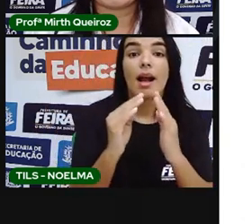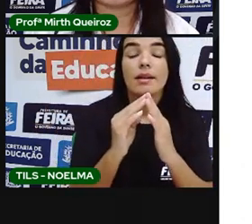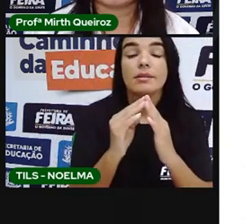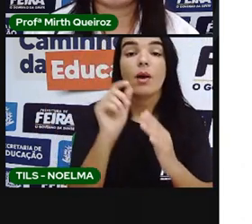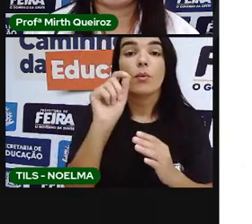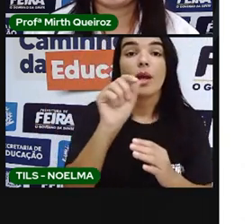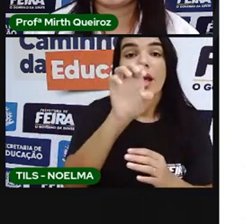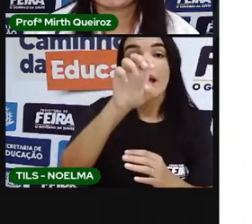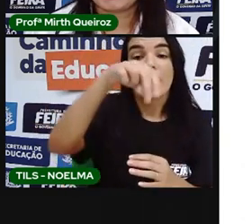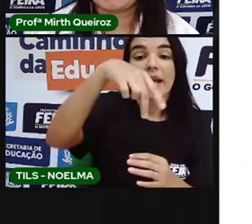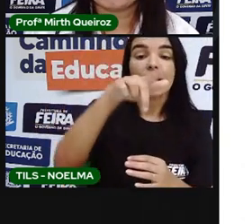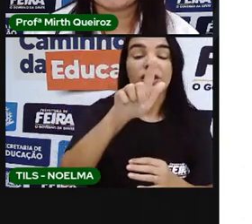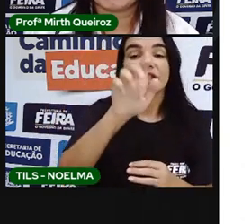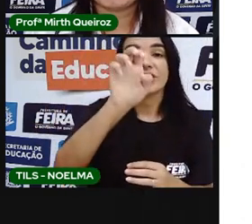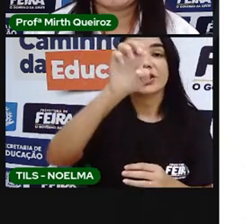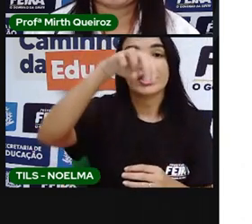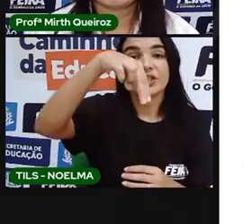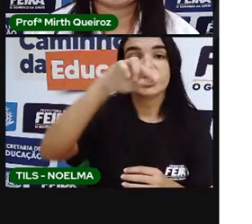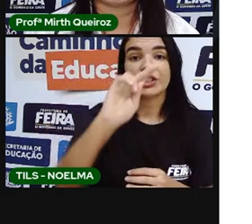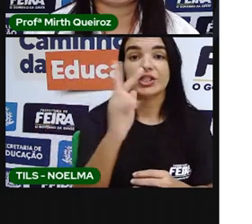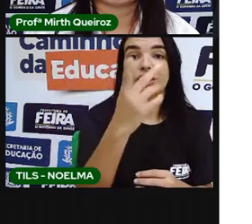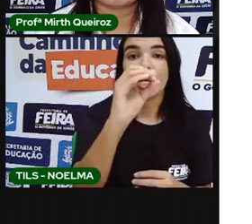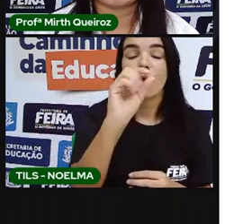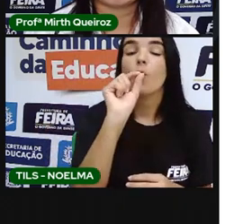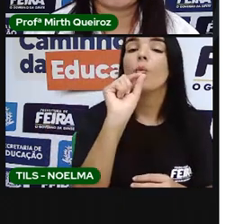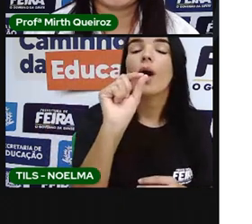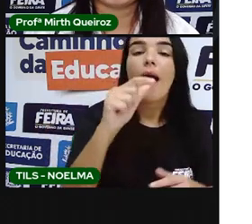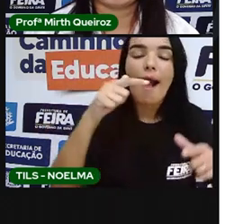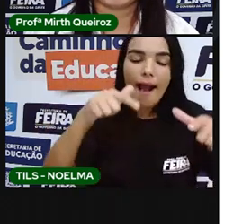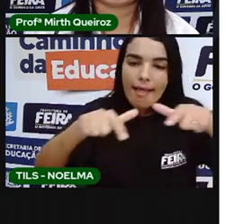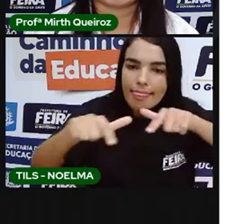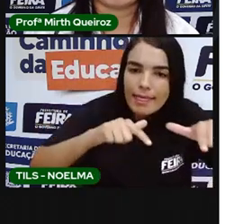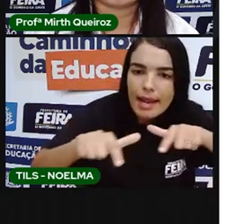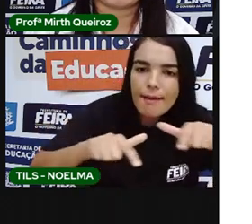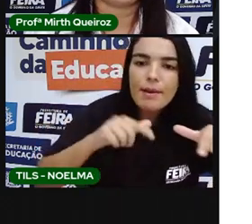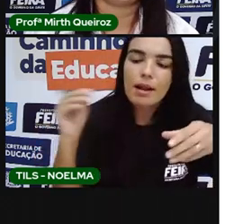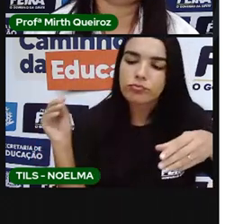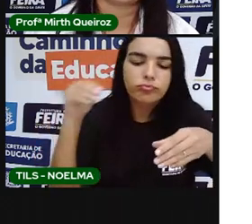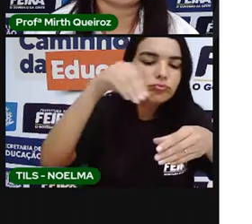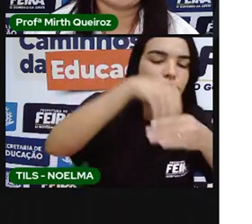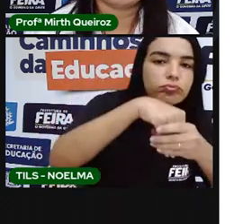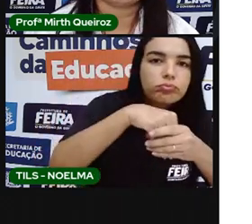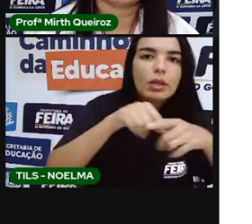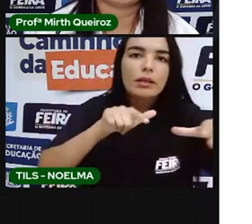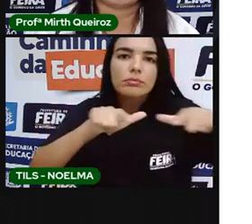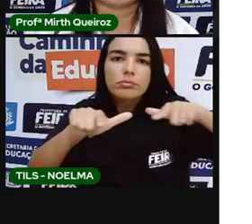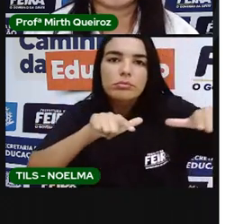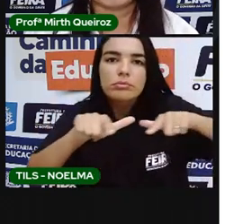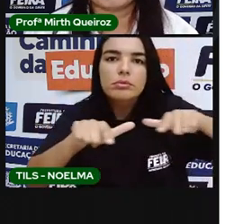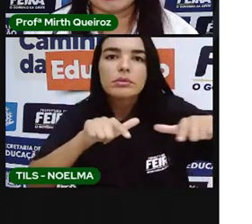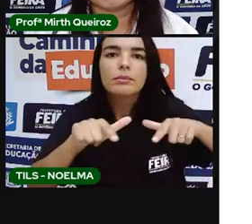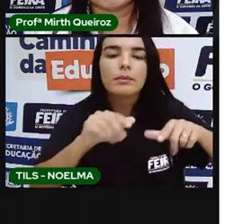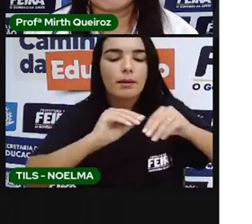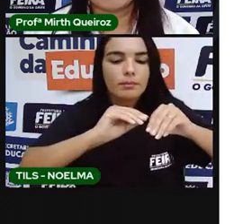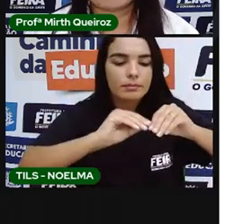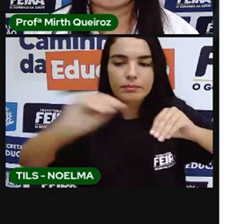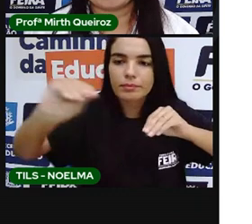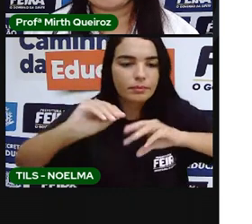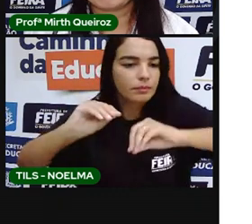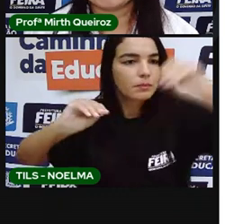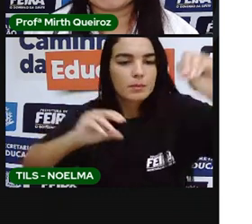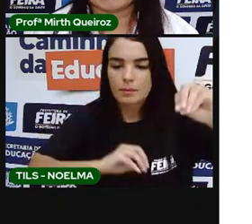a Casa do Engenho, né? Que eram as instalações onde eles colocavam os aparelhos que seriam destinados